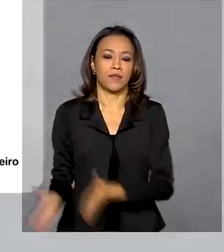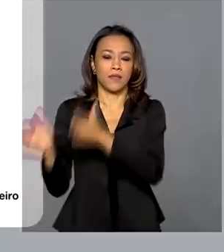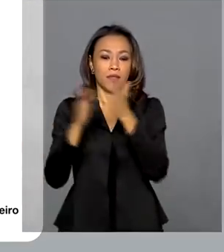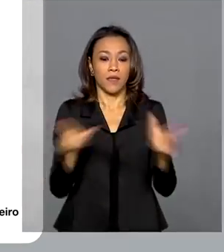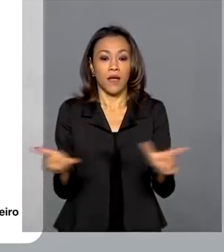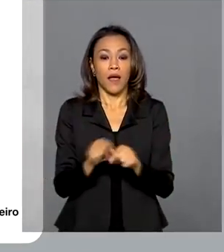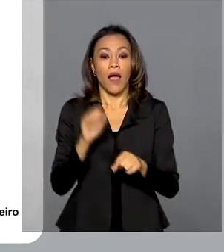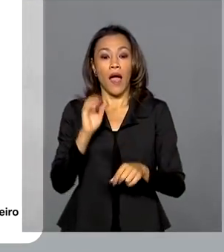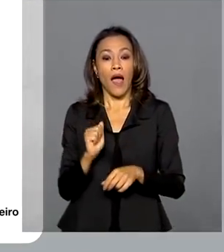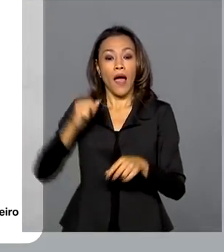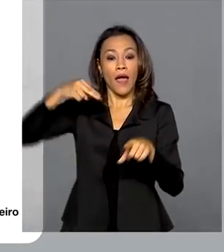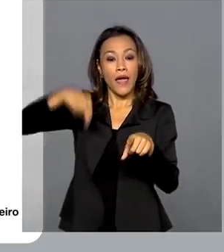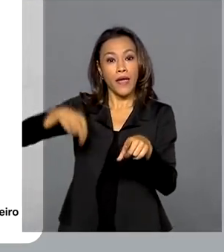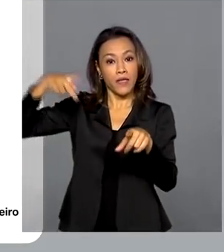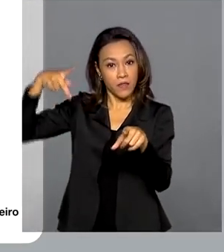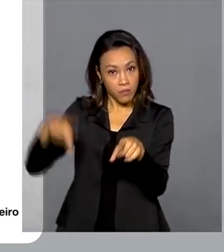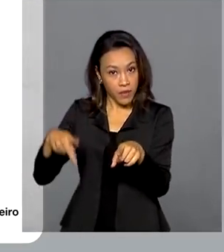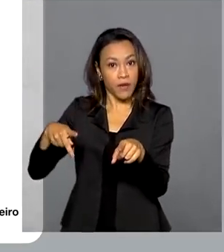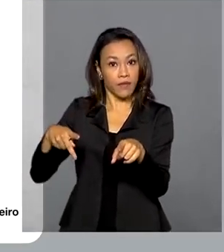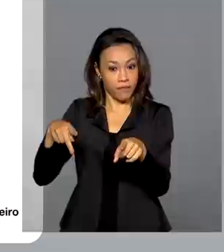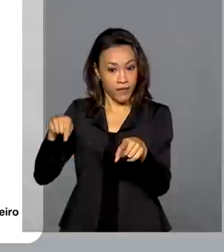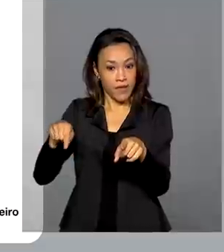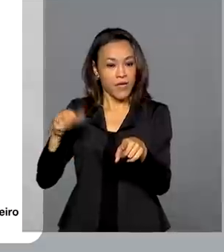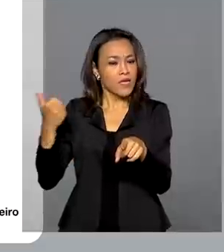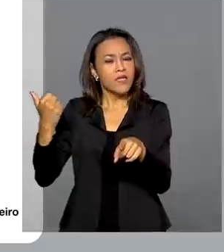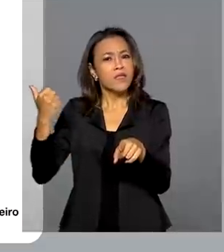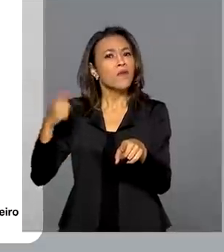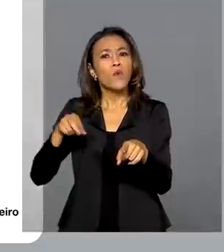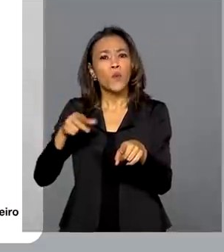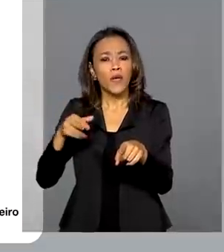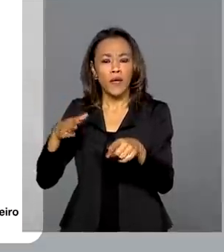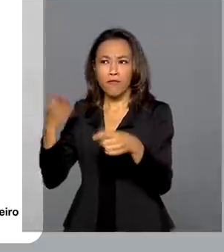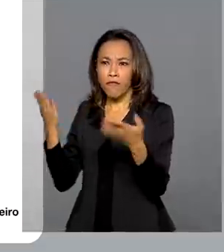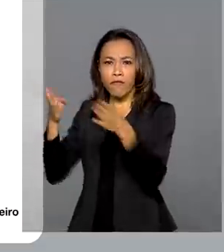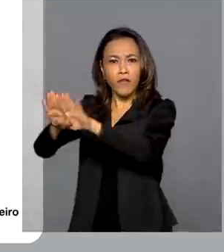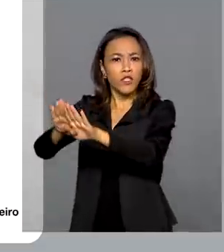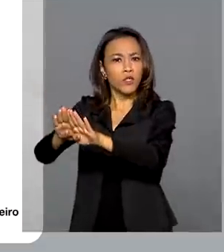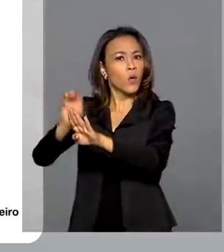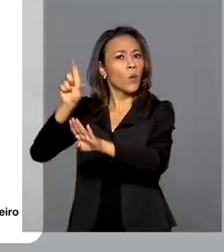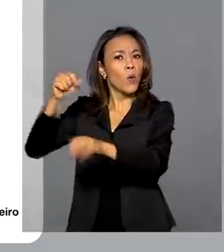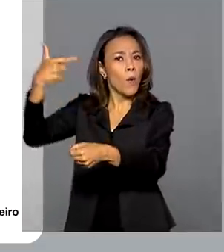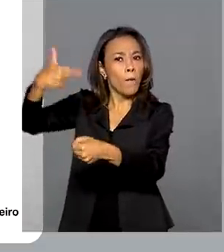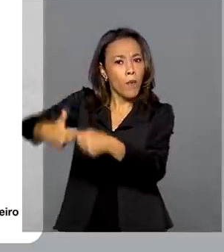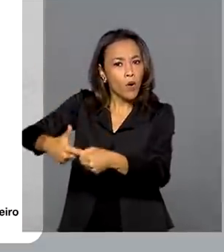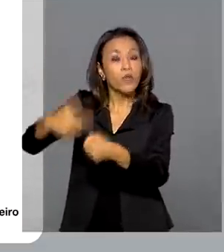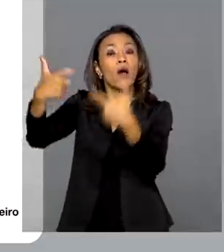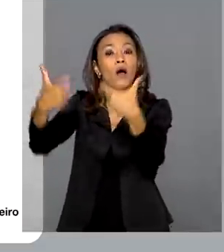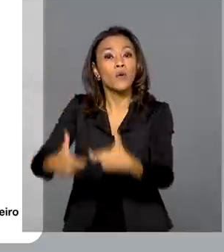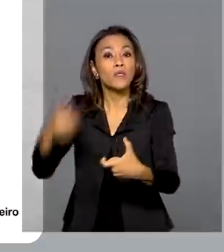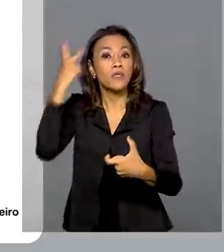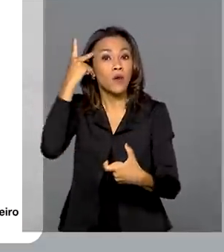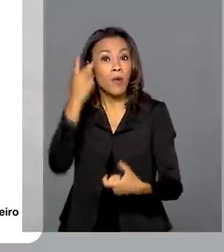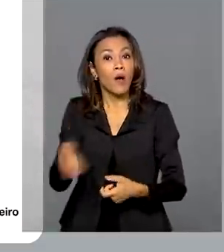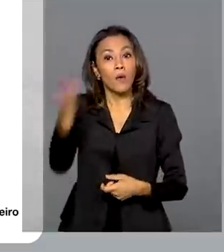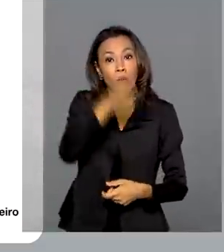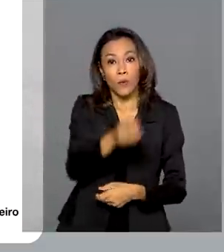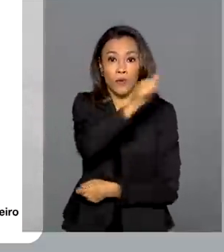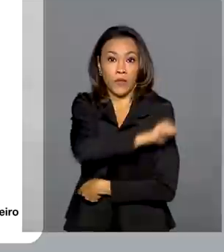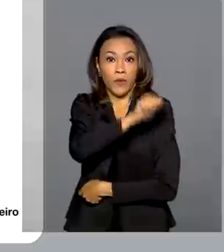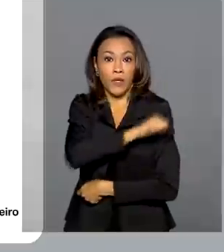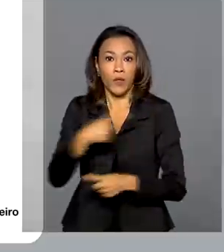Petróleo, Gás Natural e Biocombustíveis, interditou postos de combustíveis em São Paulo e Rio de Janeiro por